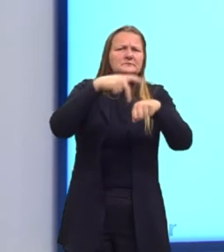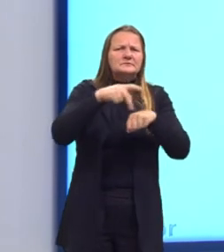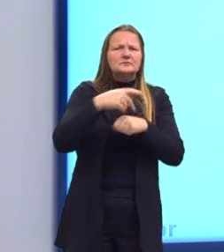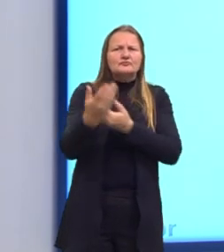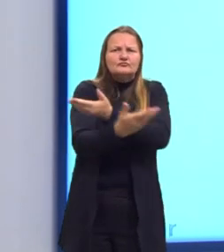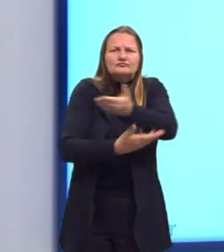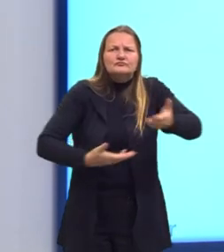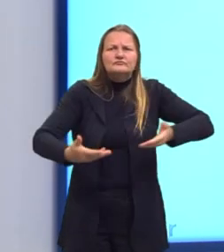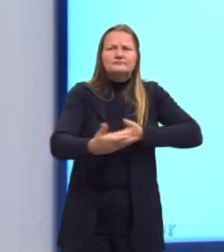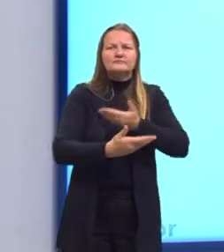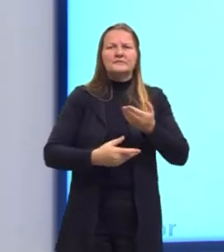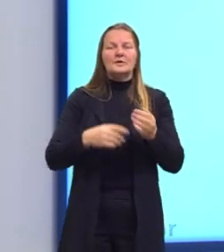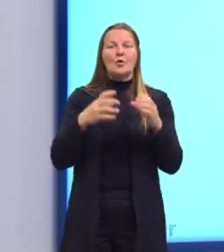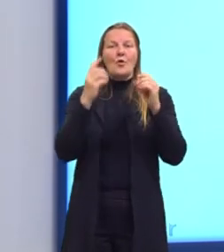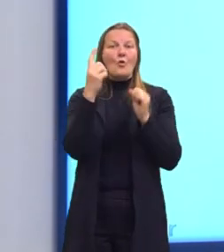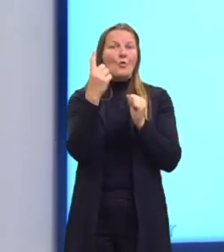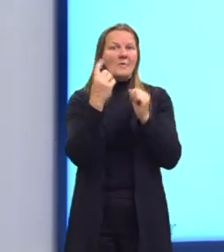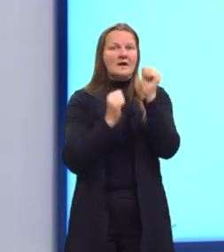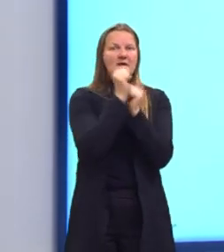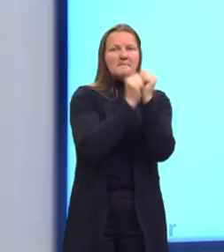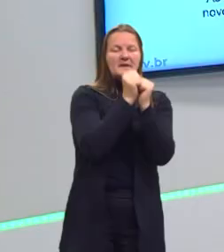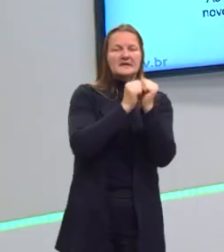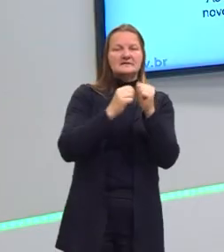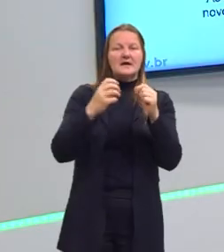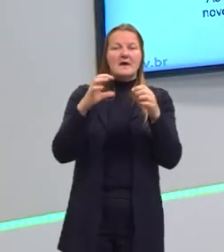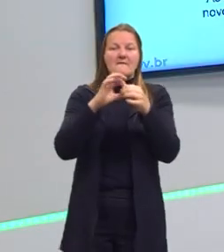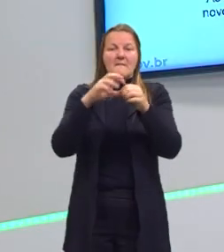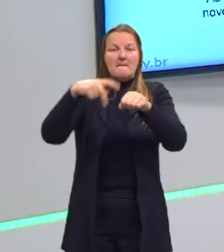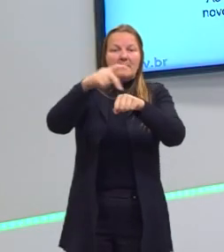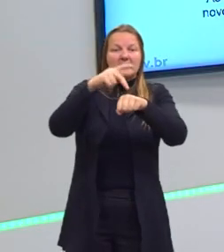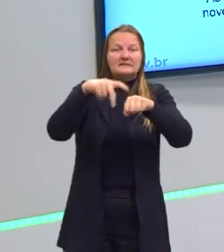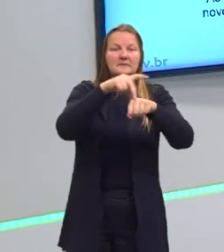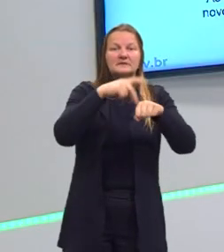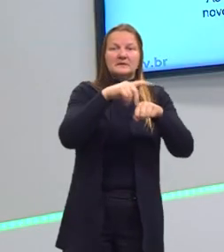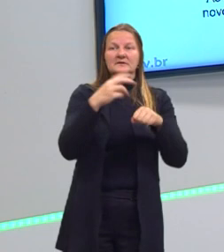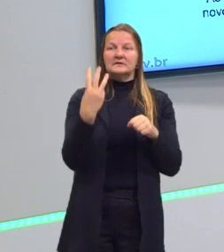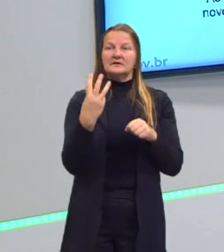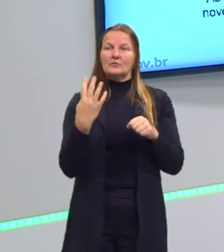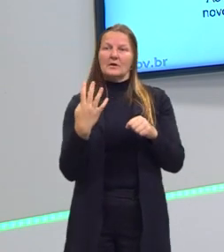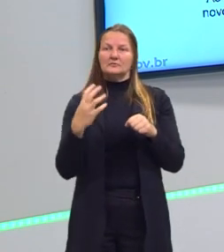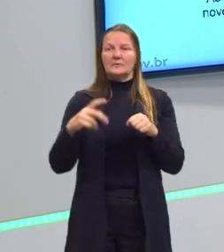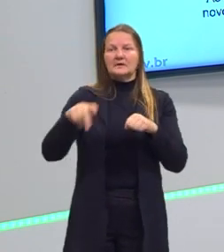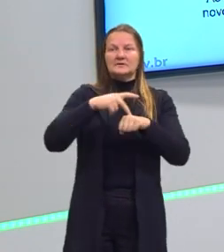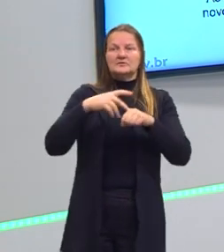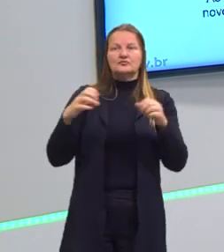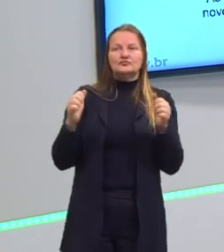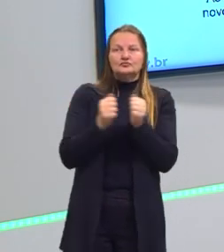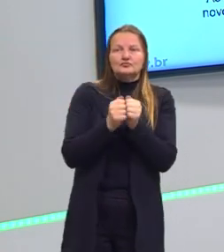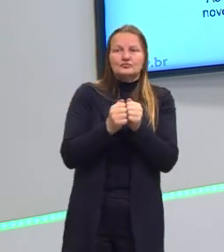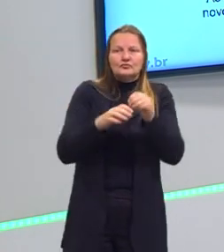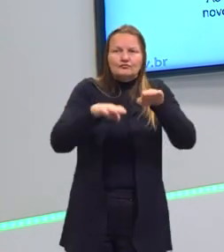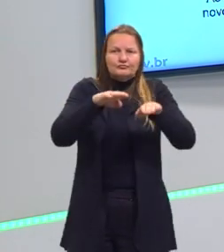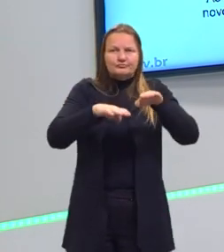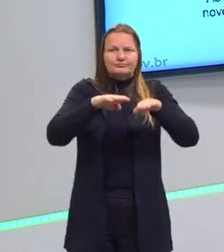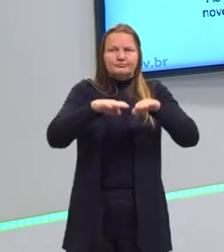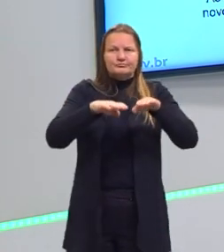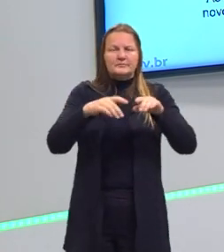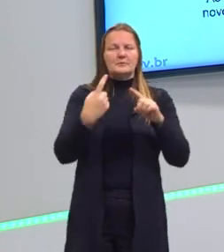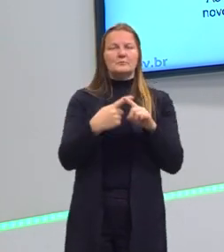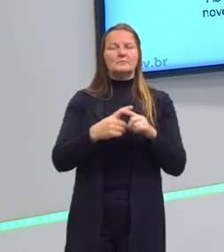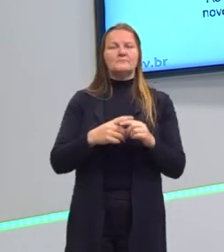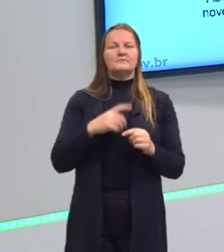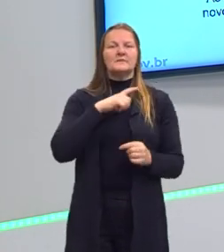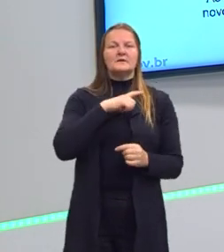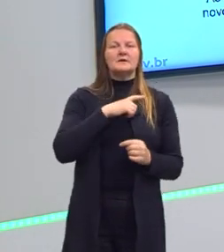cenário. Turma, aqui, transnacionais e multinacionais, elas basicamente se equivalem, para não haver confusão.